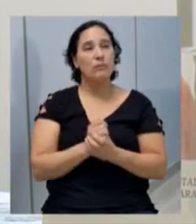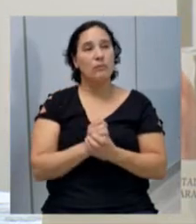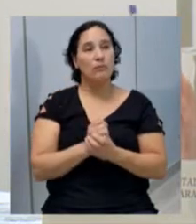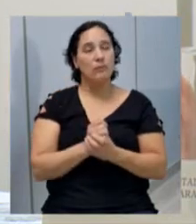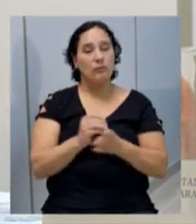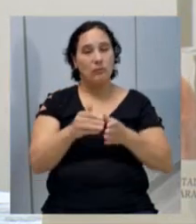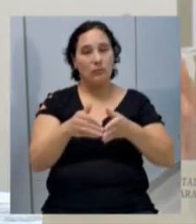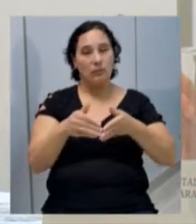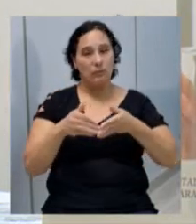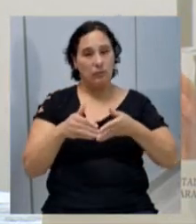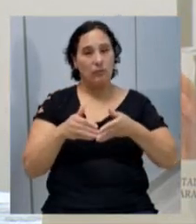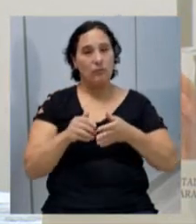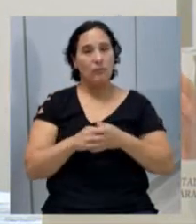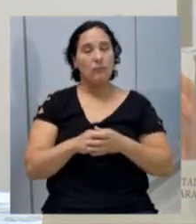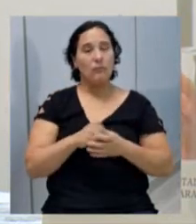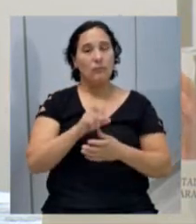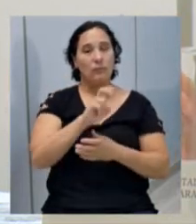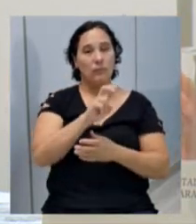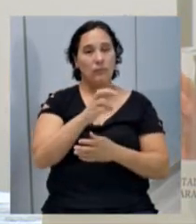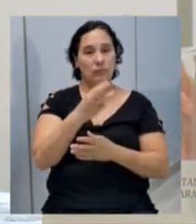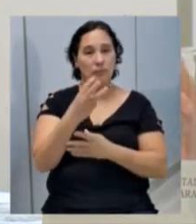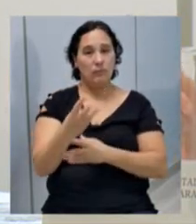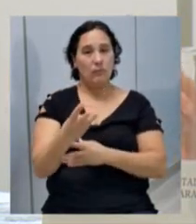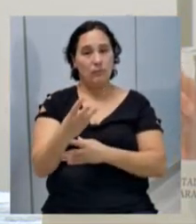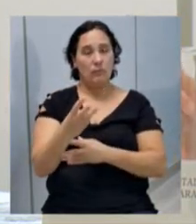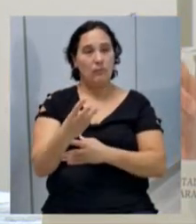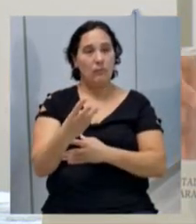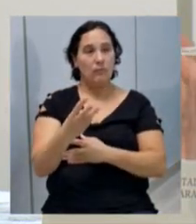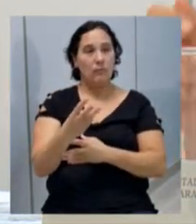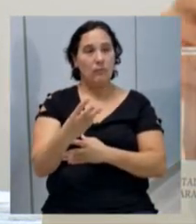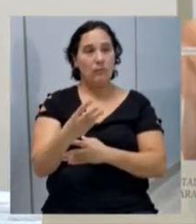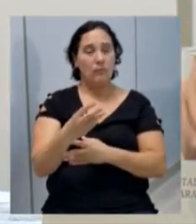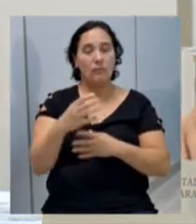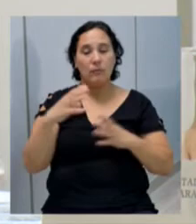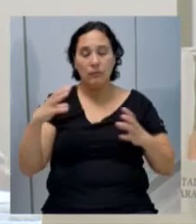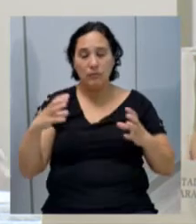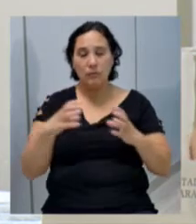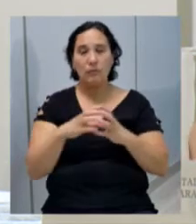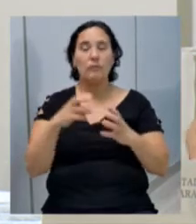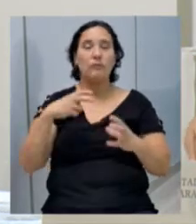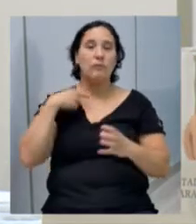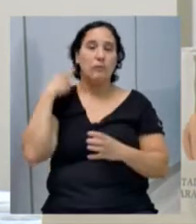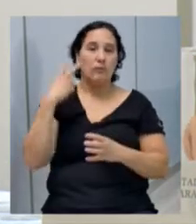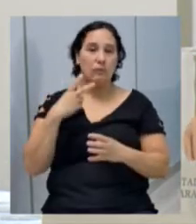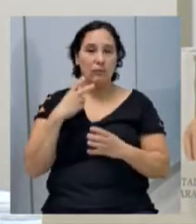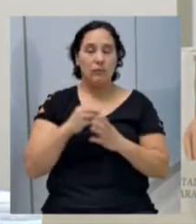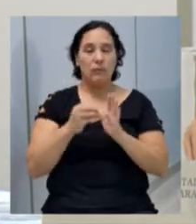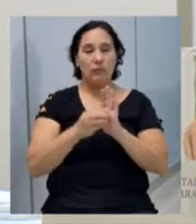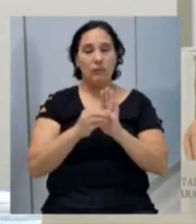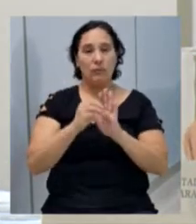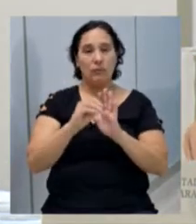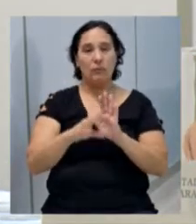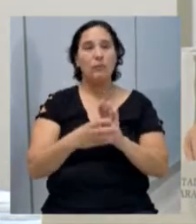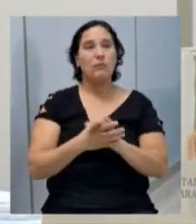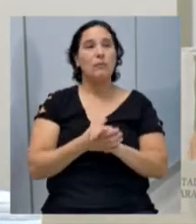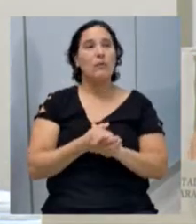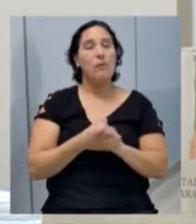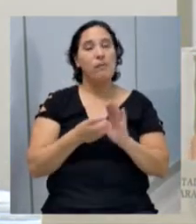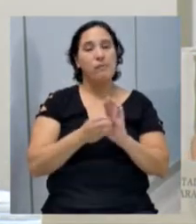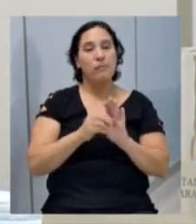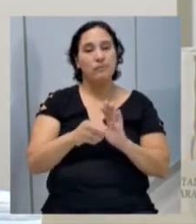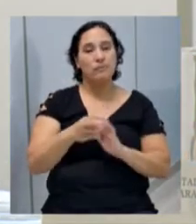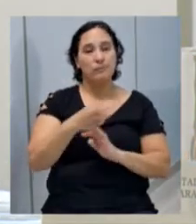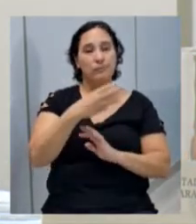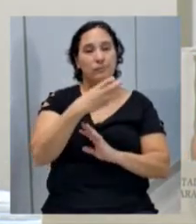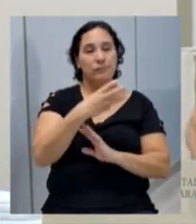Moções, número 53 de 2018 de todos os vereadores. Indicações, indicação